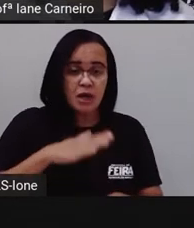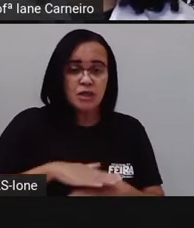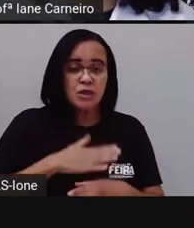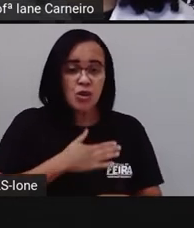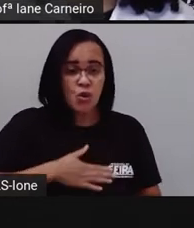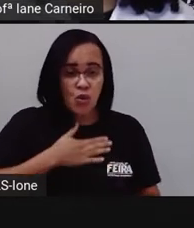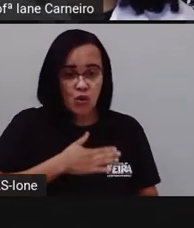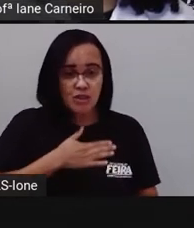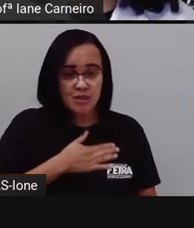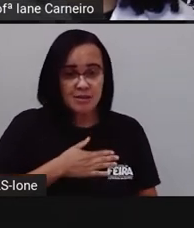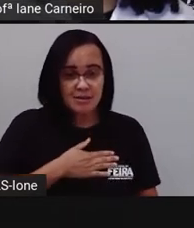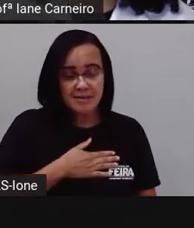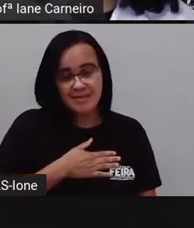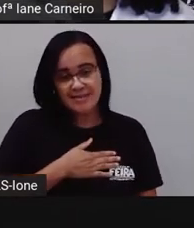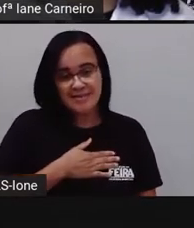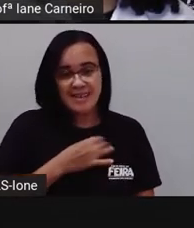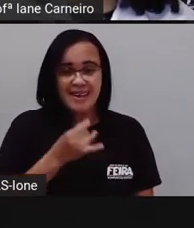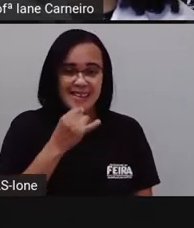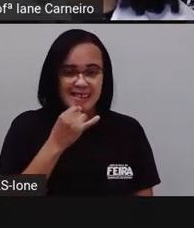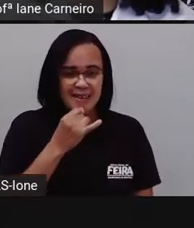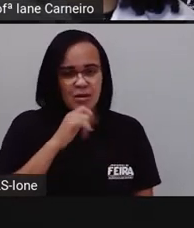azul. Tá bom?